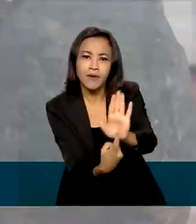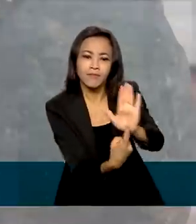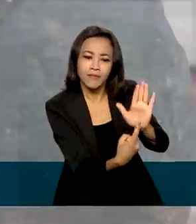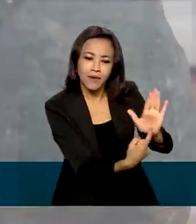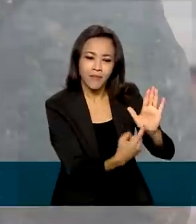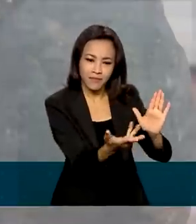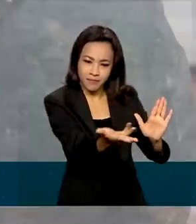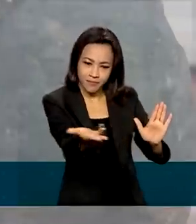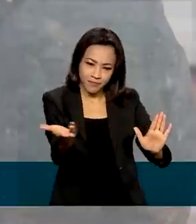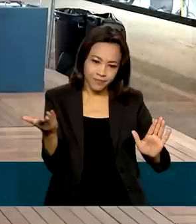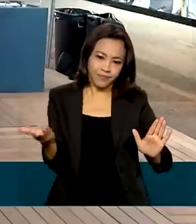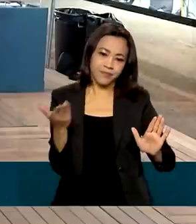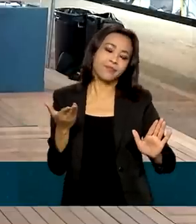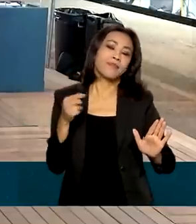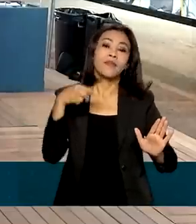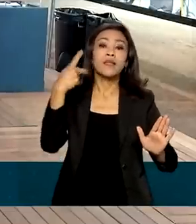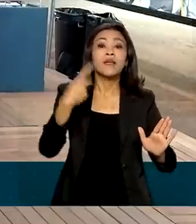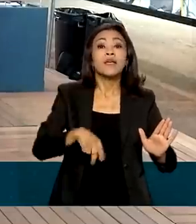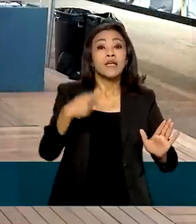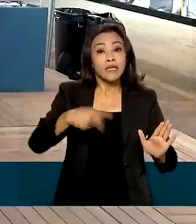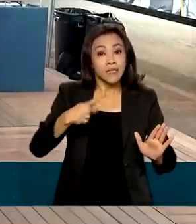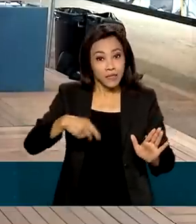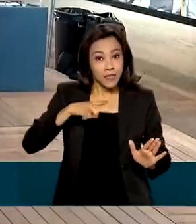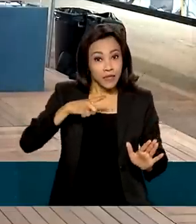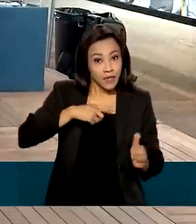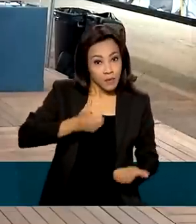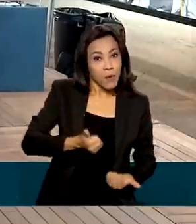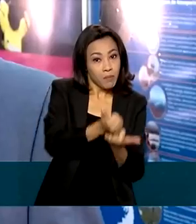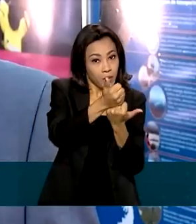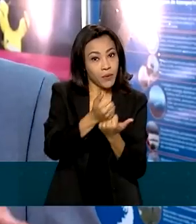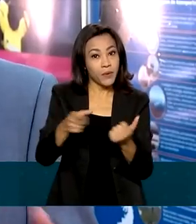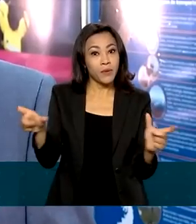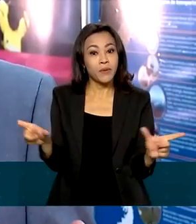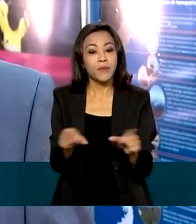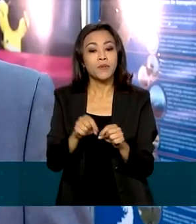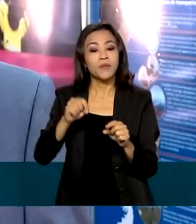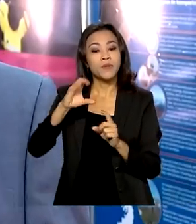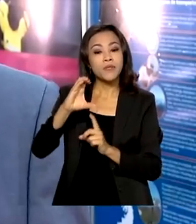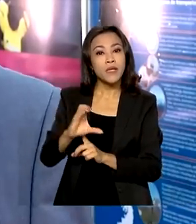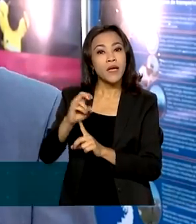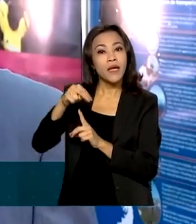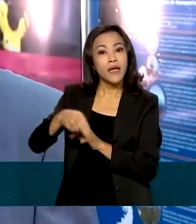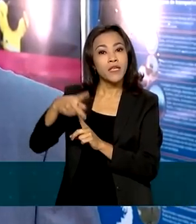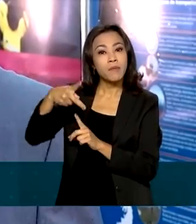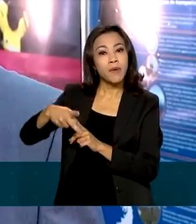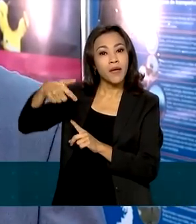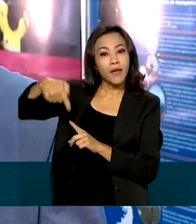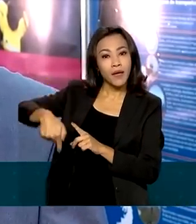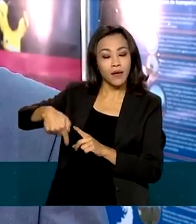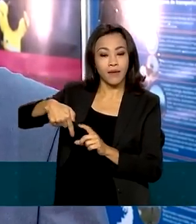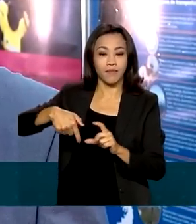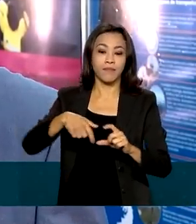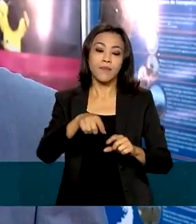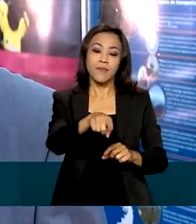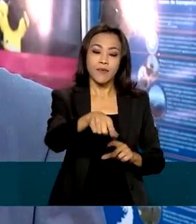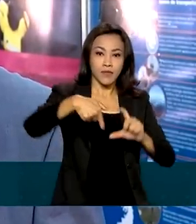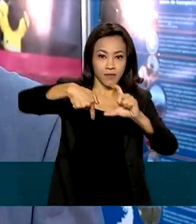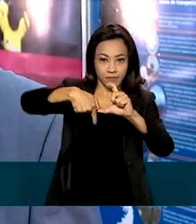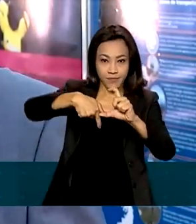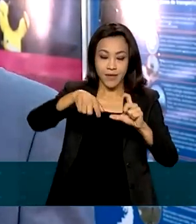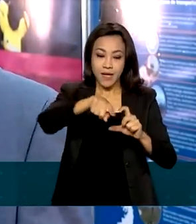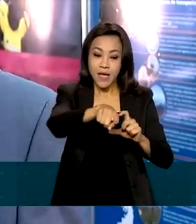Programa Antártico Brasileiro e financiado pelo CNPq. A maioria dessas peças foram coletadas em